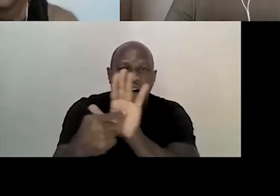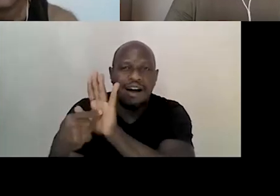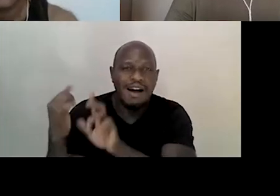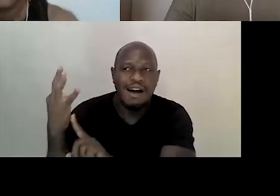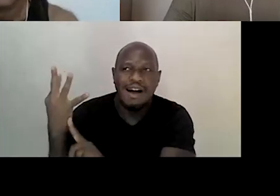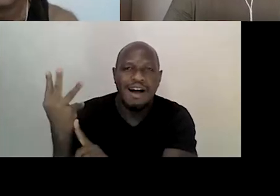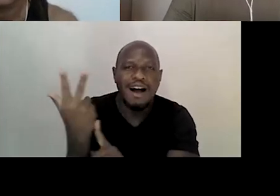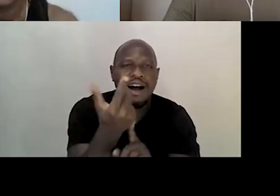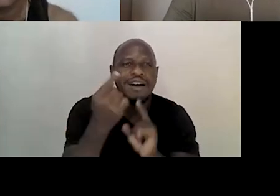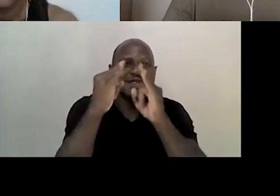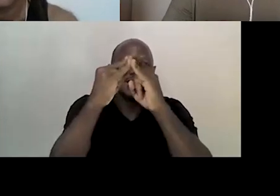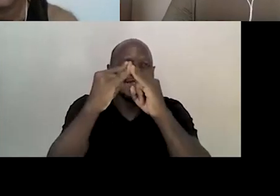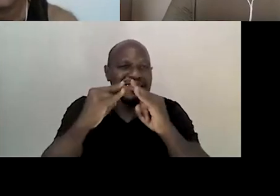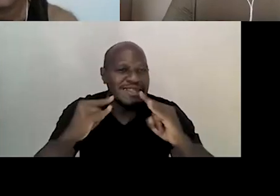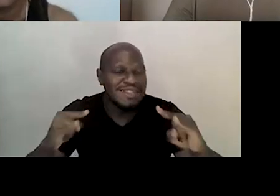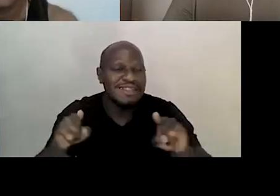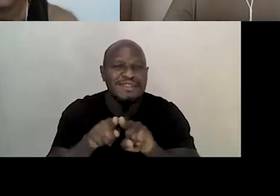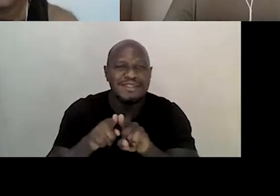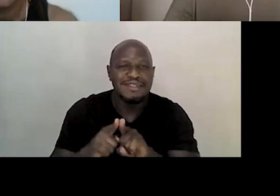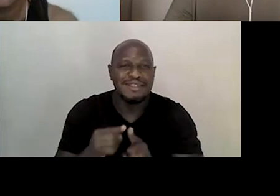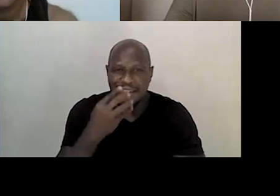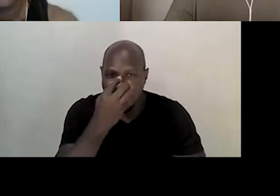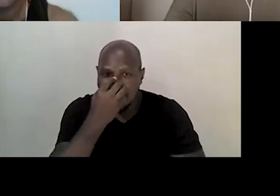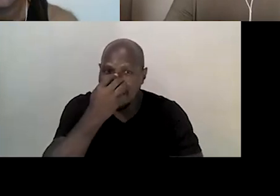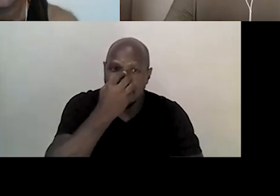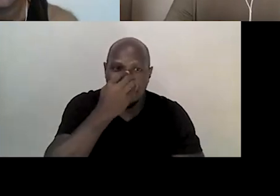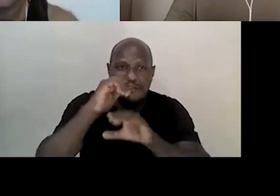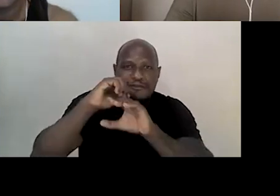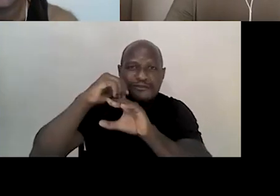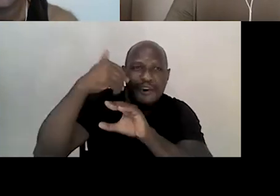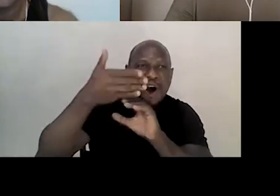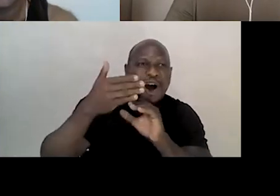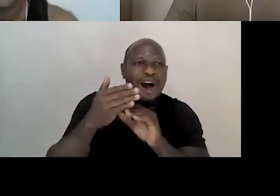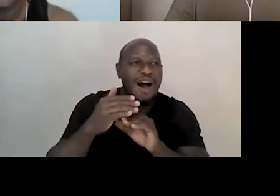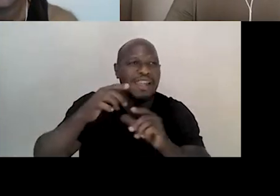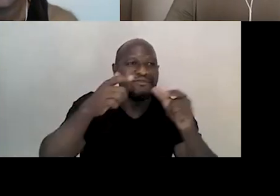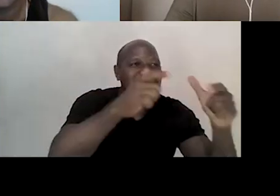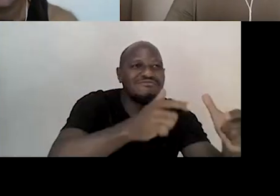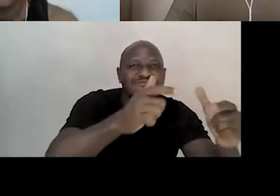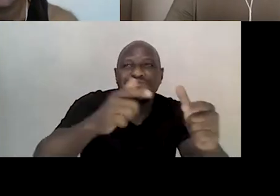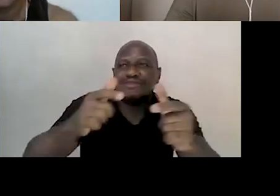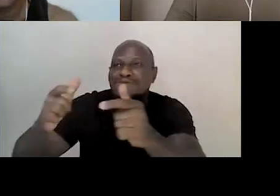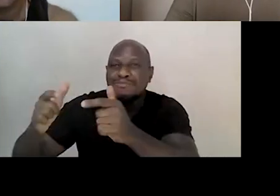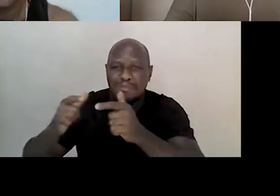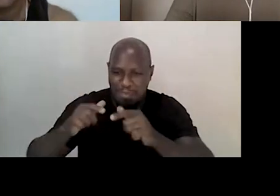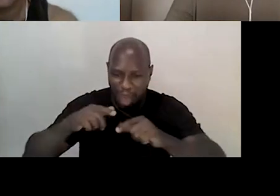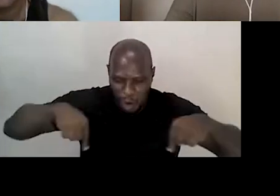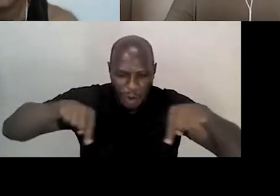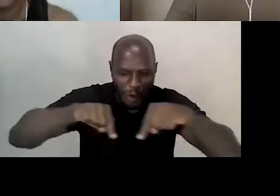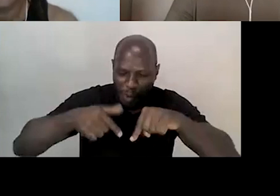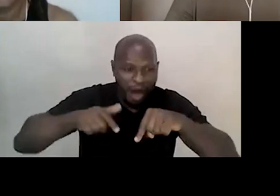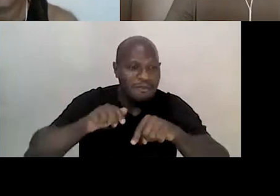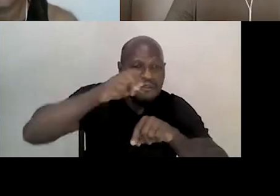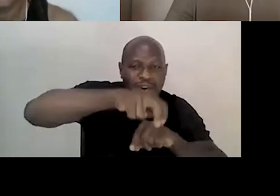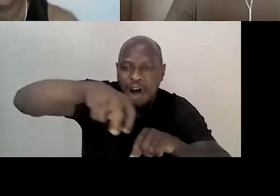o circo e a palhaçaria fora dos palcos como um contra